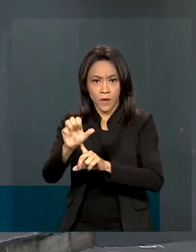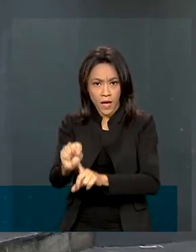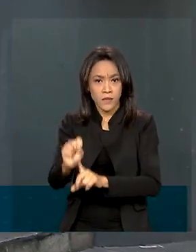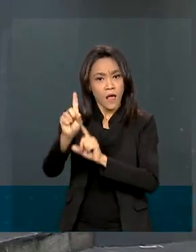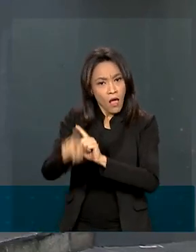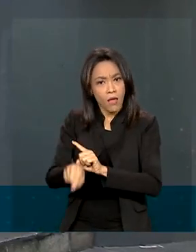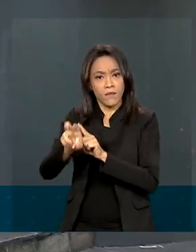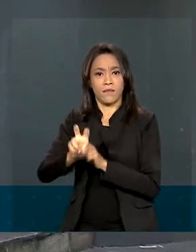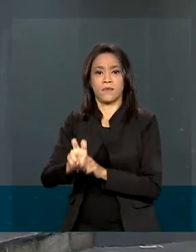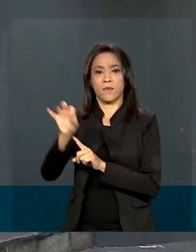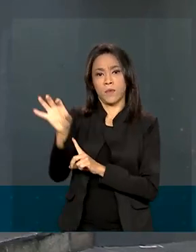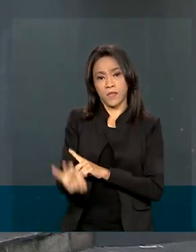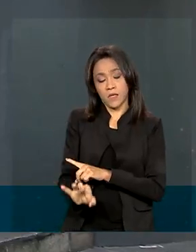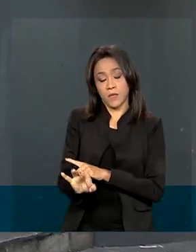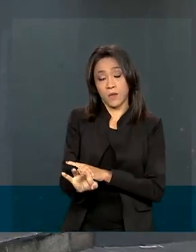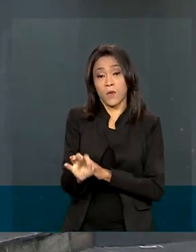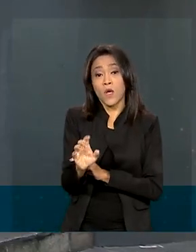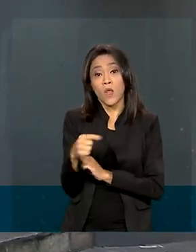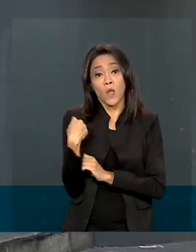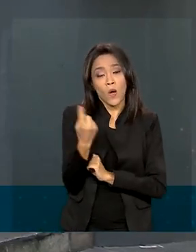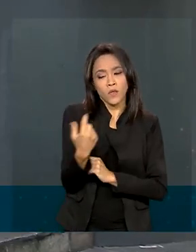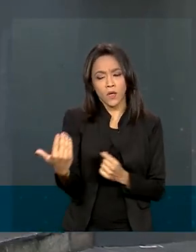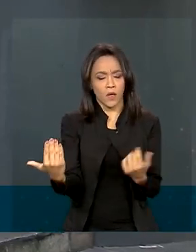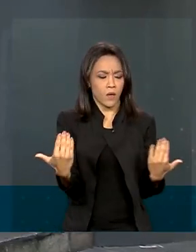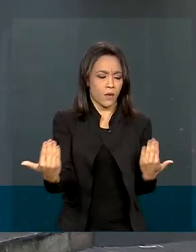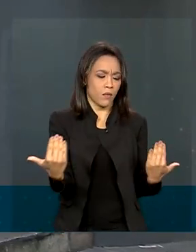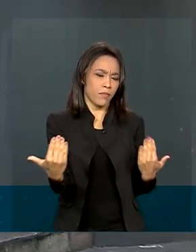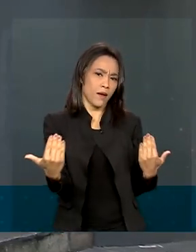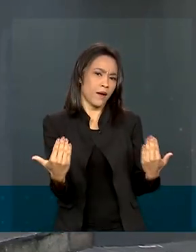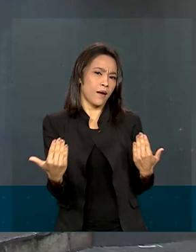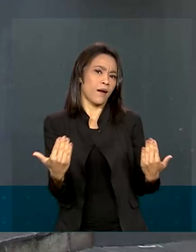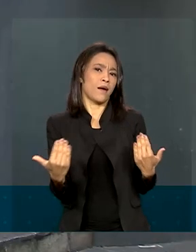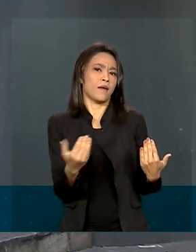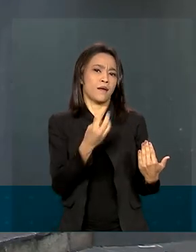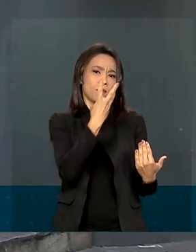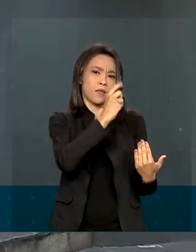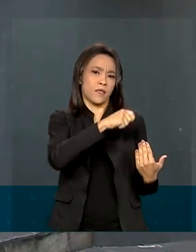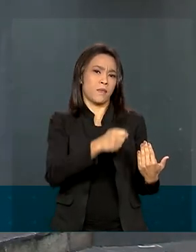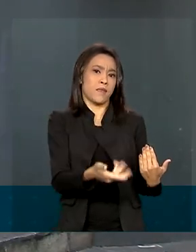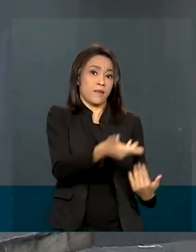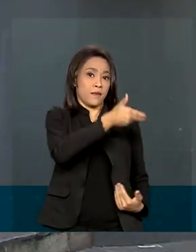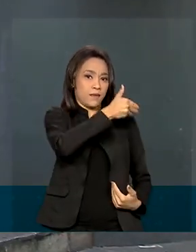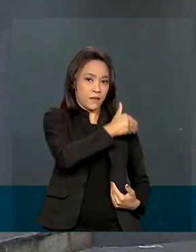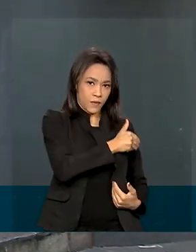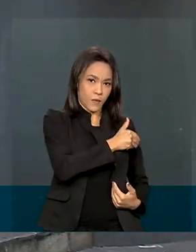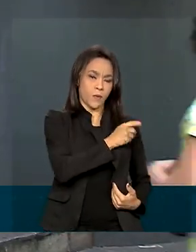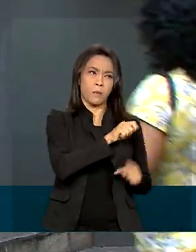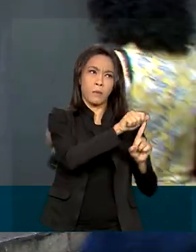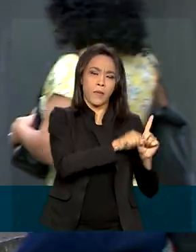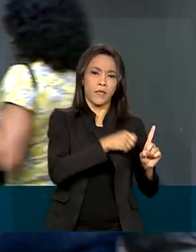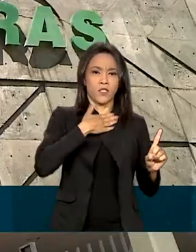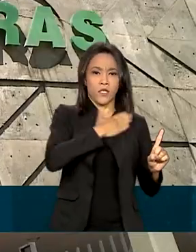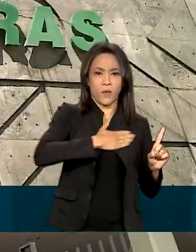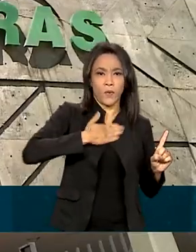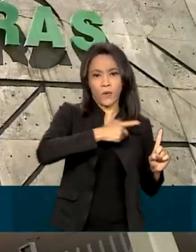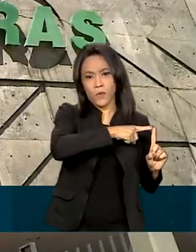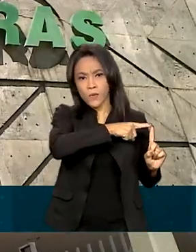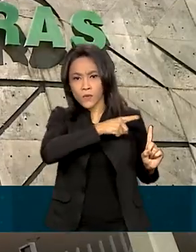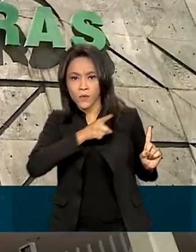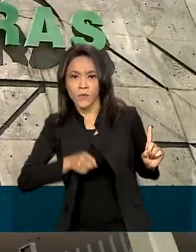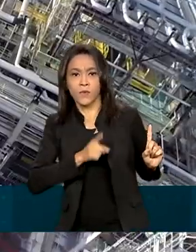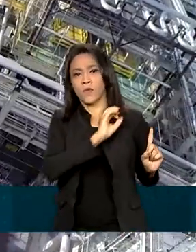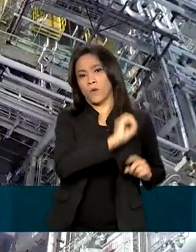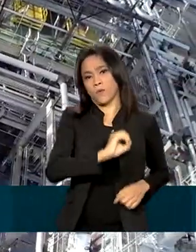5%. Isso quando a gente compara aí com o preço que era praticado no trimestre anterior, compreendido entre os meses de agosto e